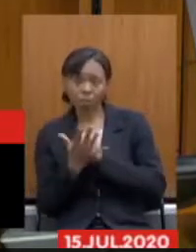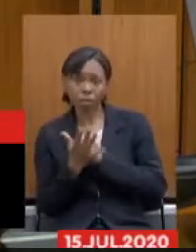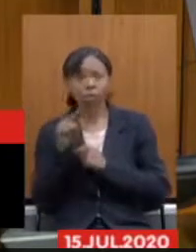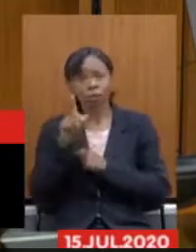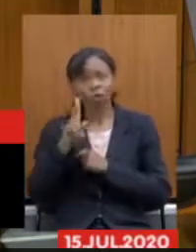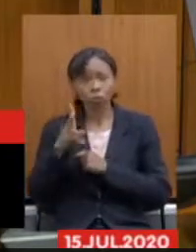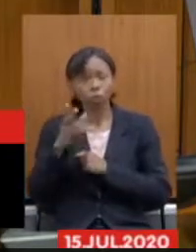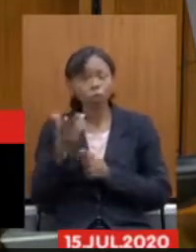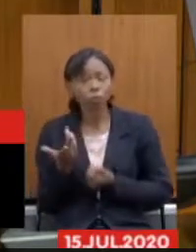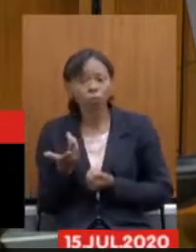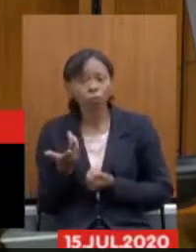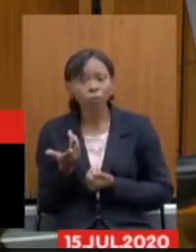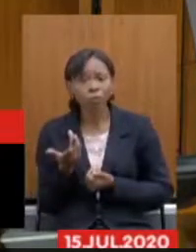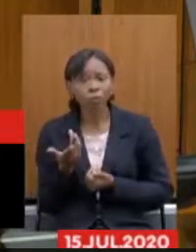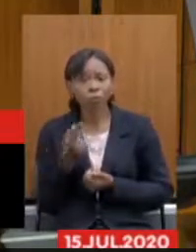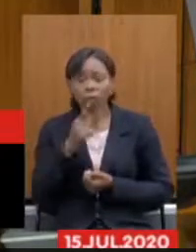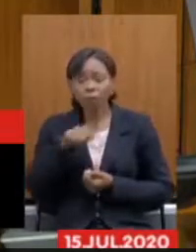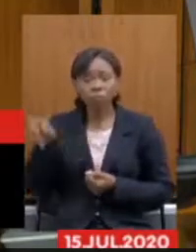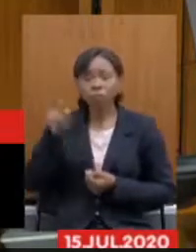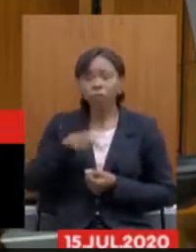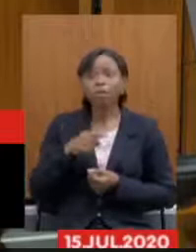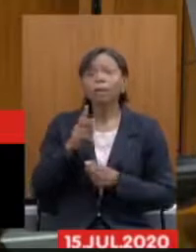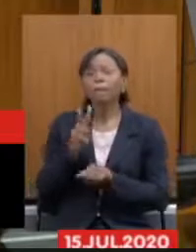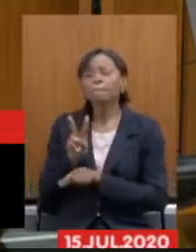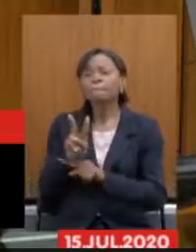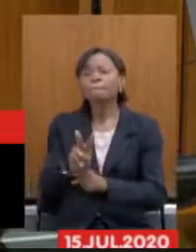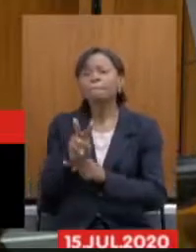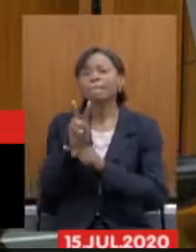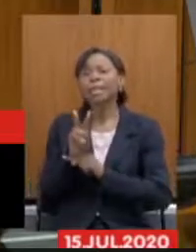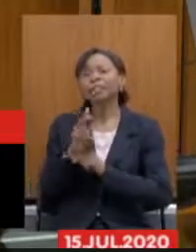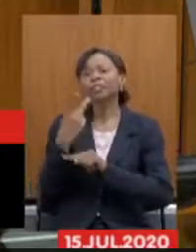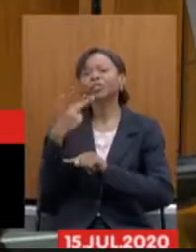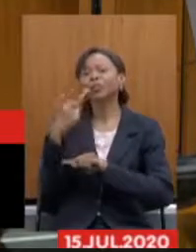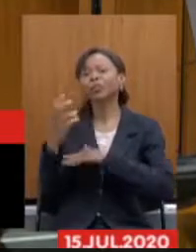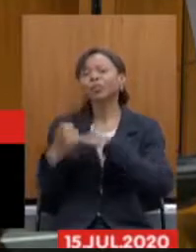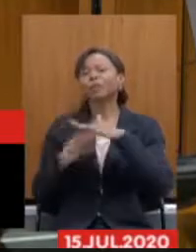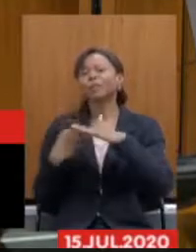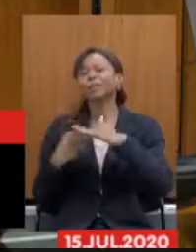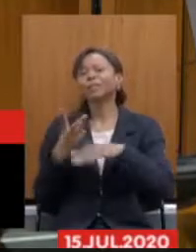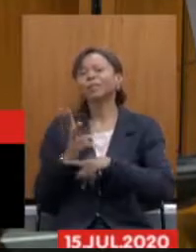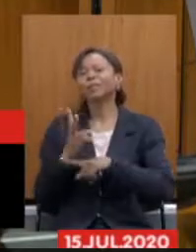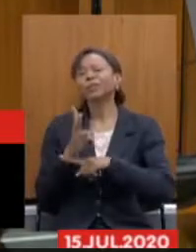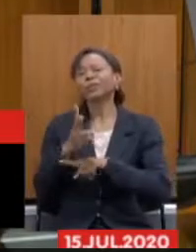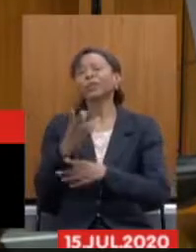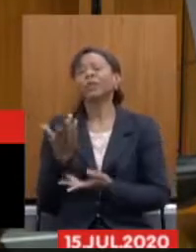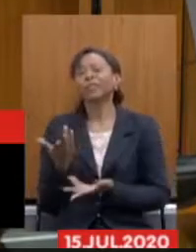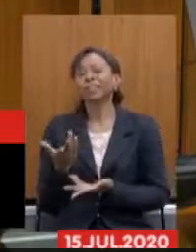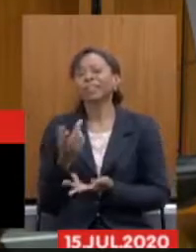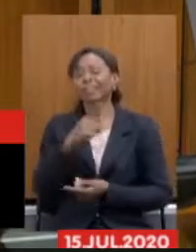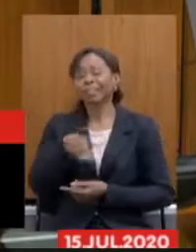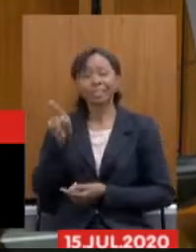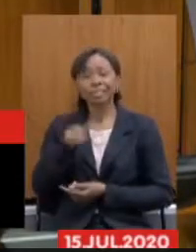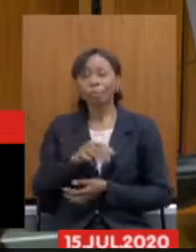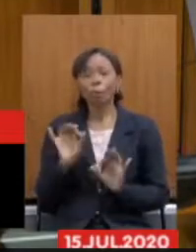momento nenhum você suspendeu aqueles empréstimos que é feito pela sua financeira então fica aí faça uma